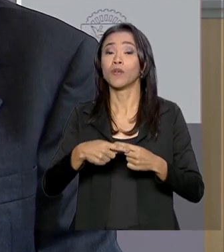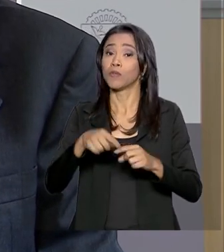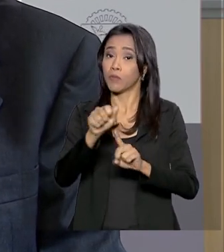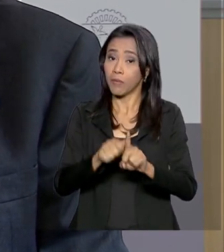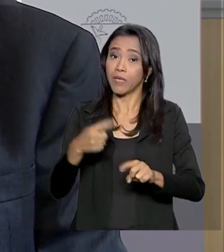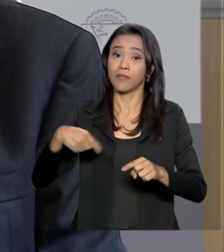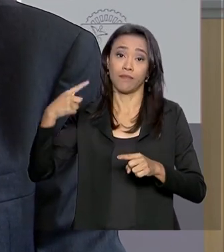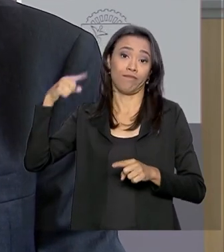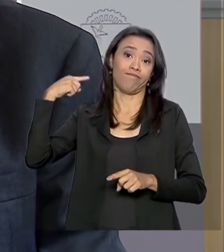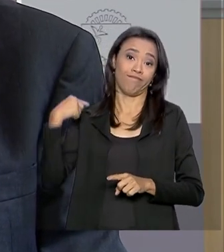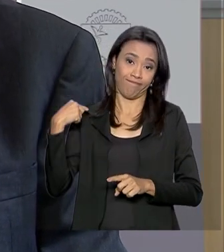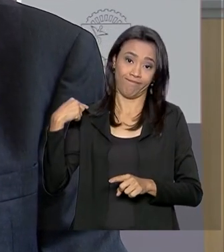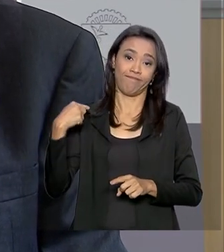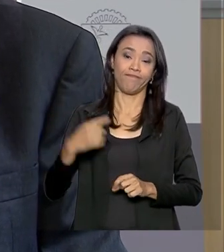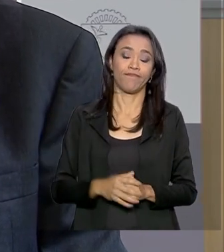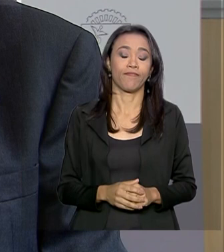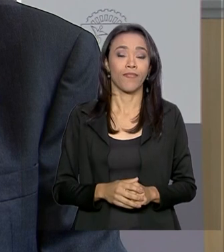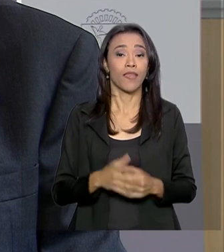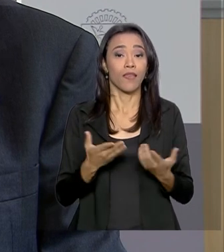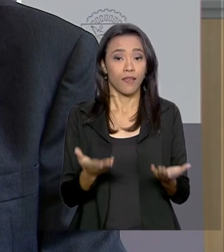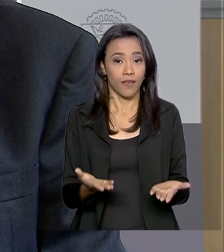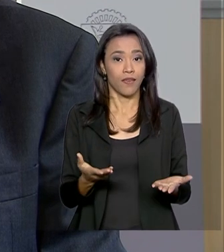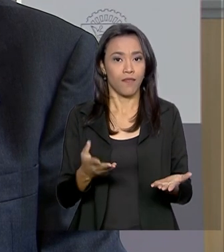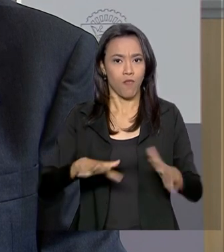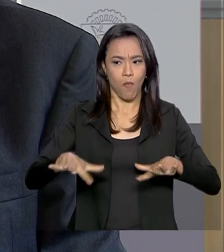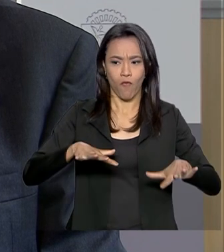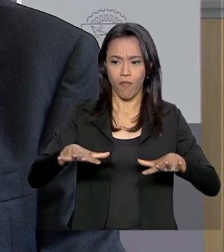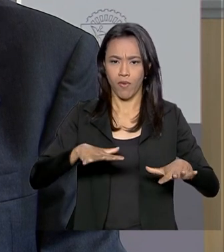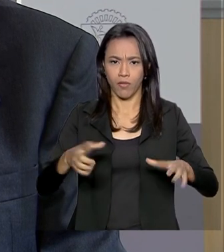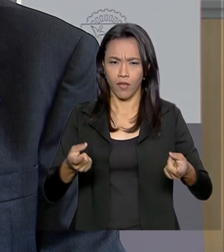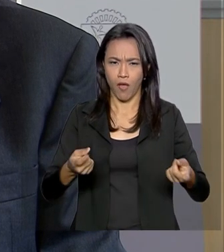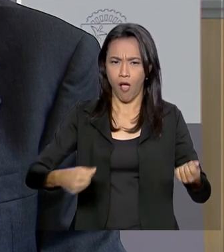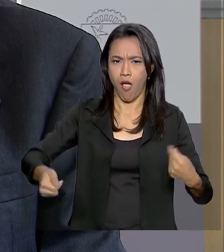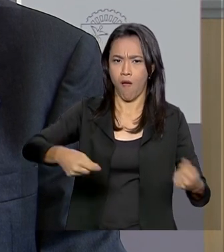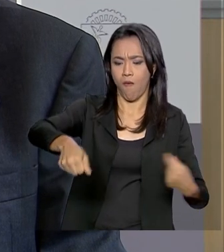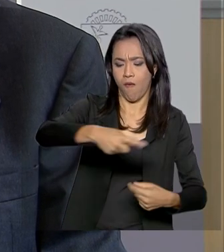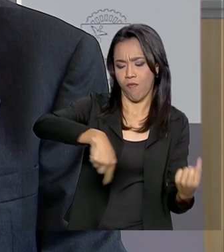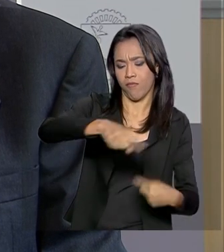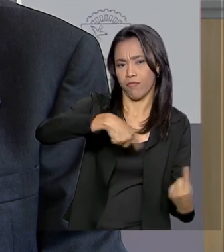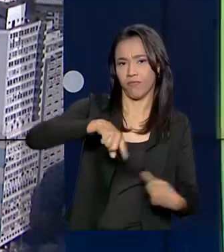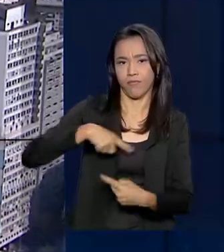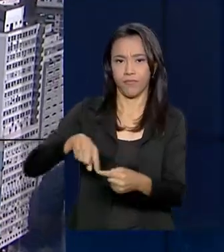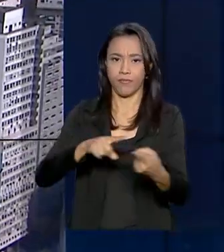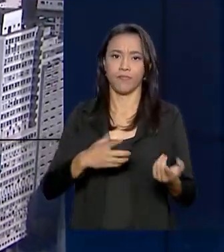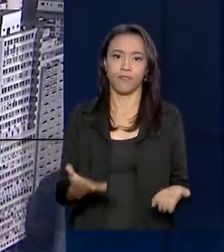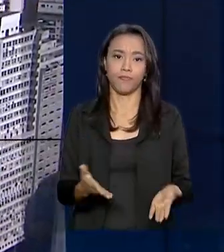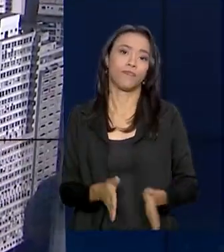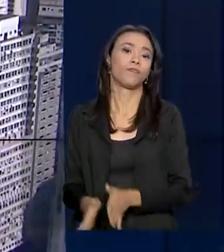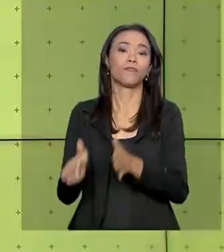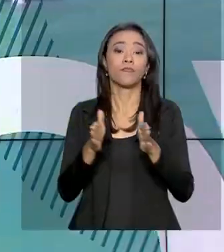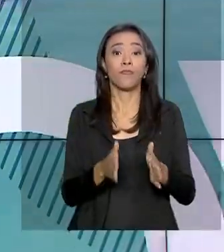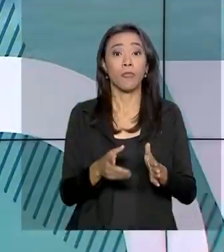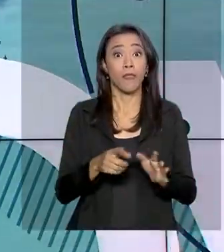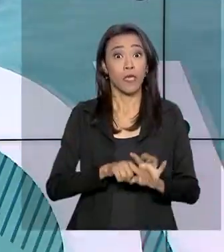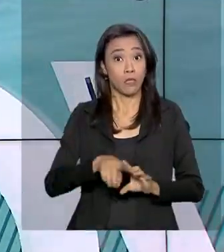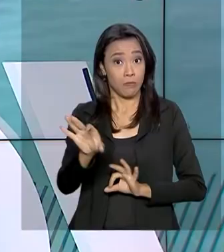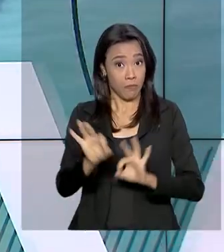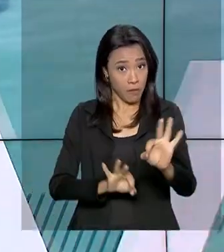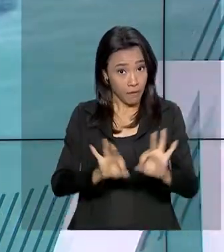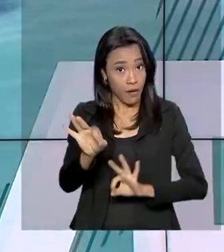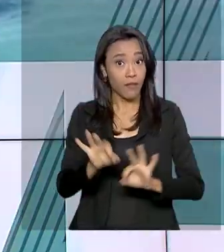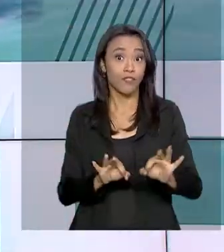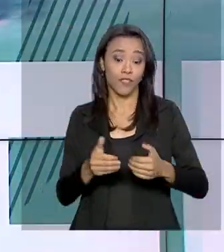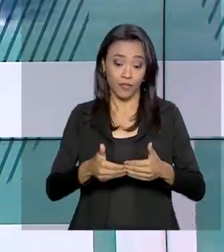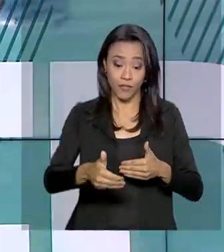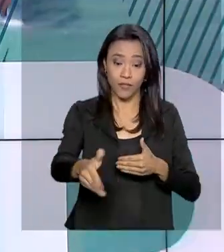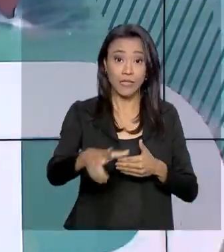anteriores e acabe movimentando um pouco mais a economia. E os preparativos para o